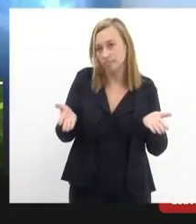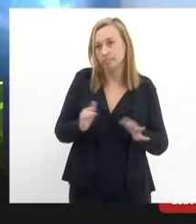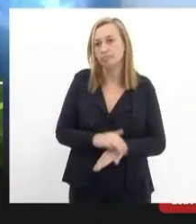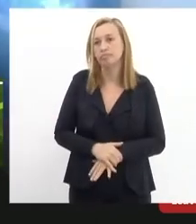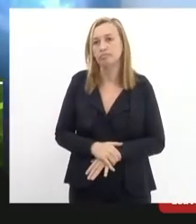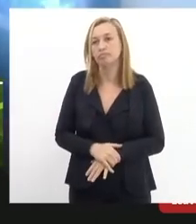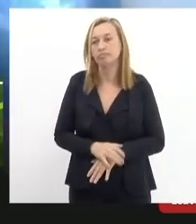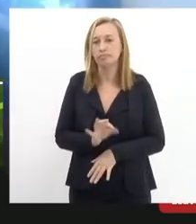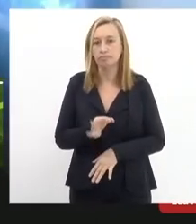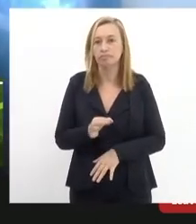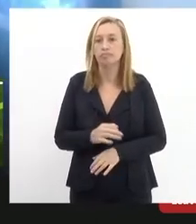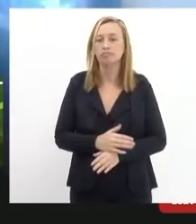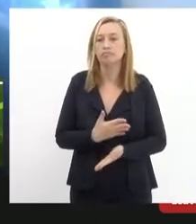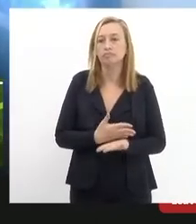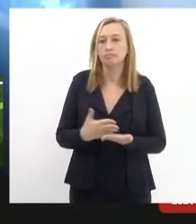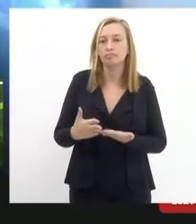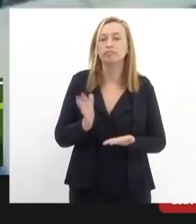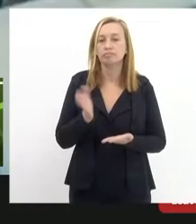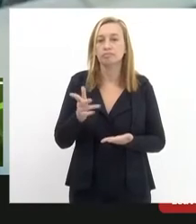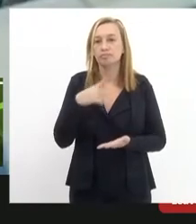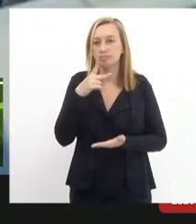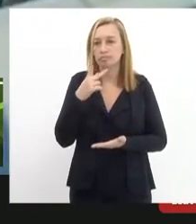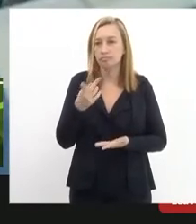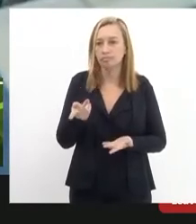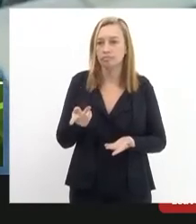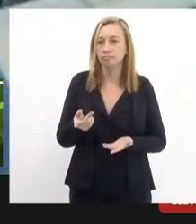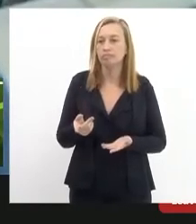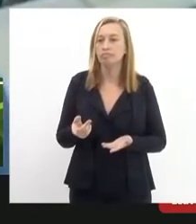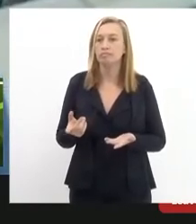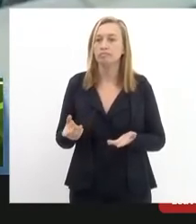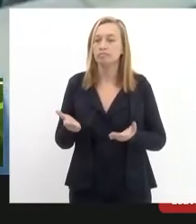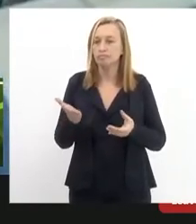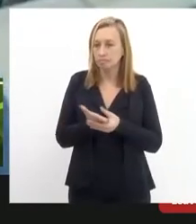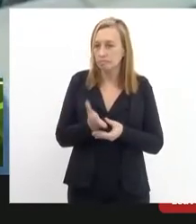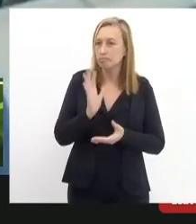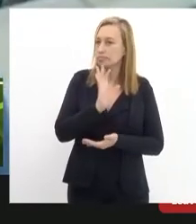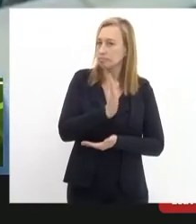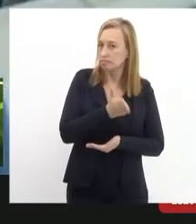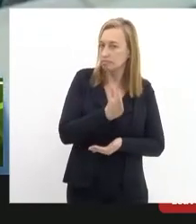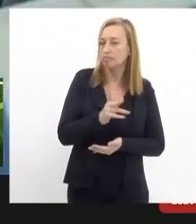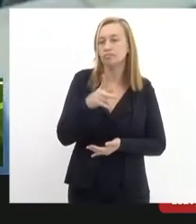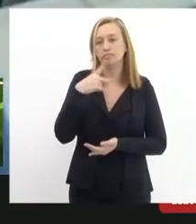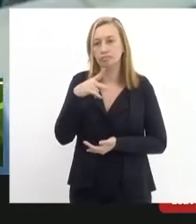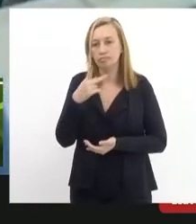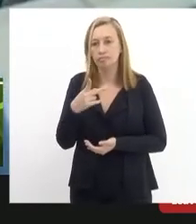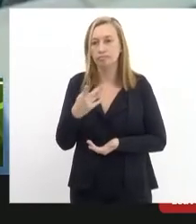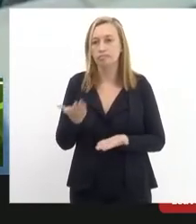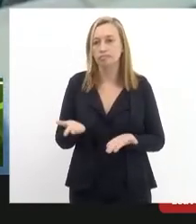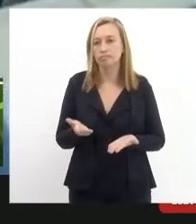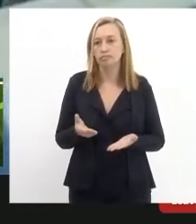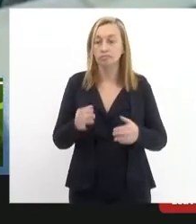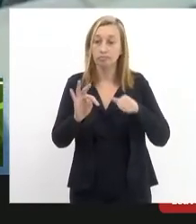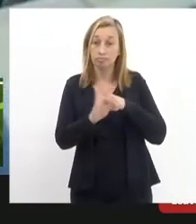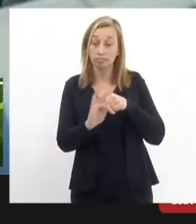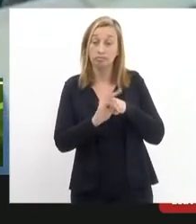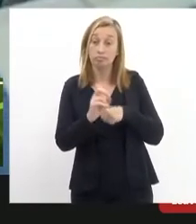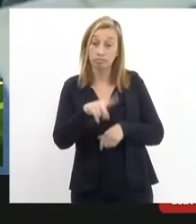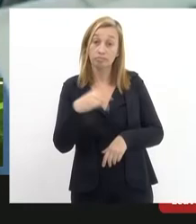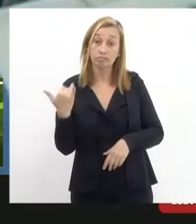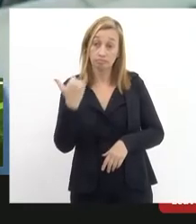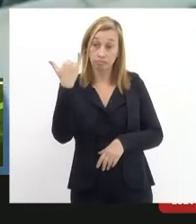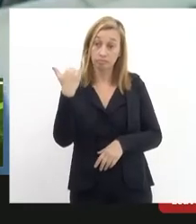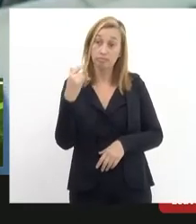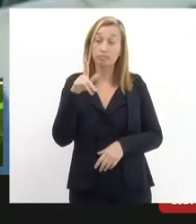sentença judicial já foi falado aqui sobre a sentença já foram tocados em aspectos técnicos muito importantes Paulo